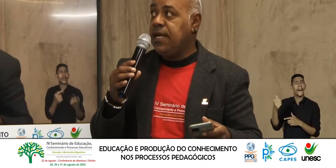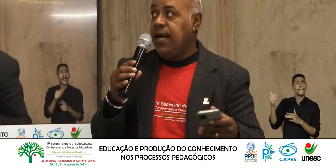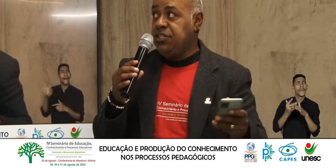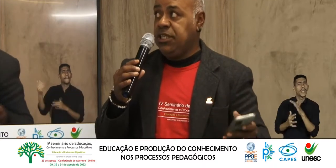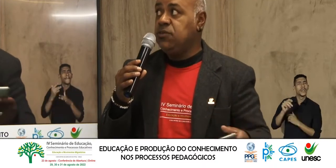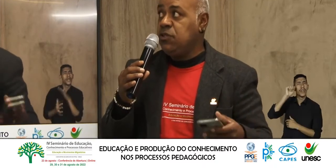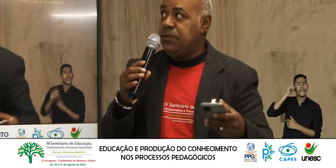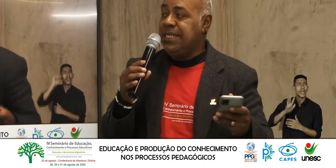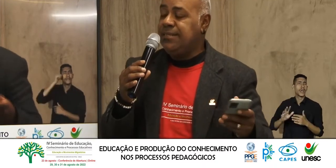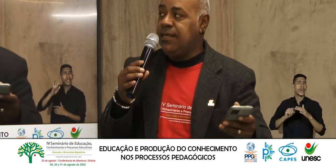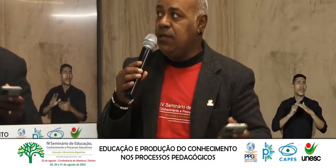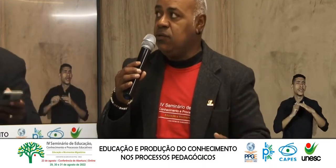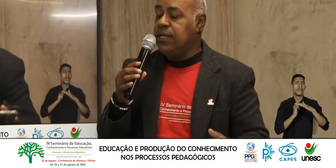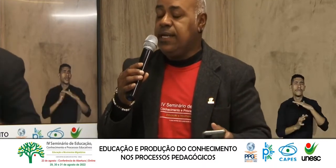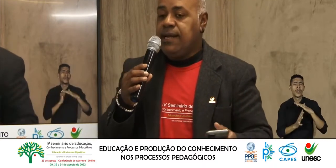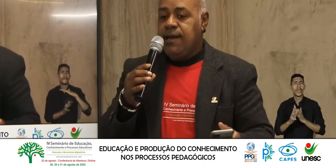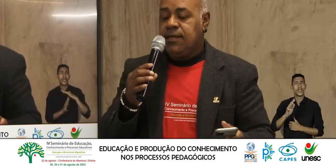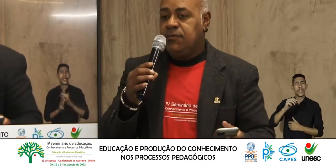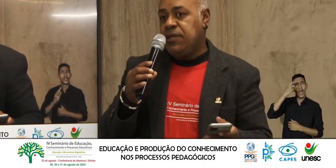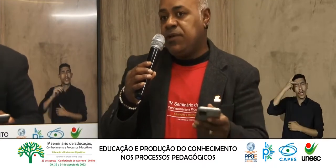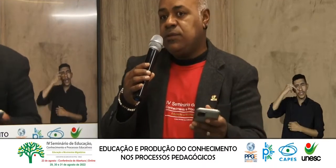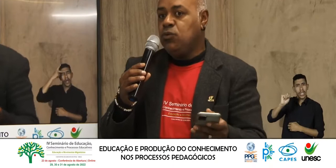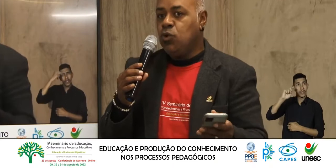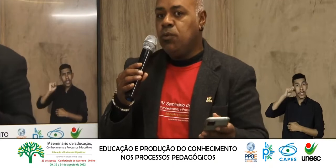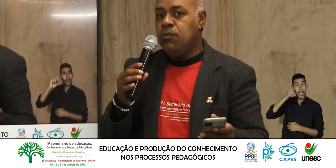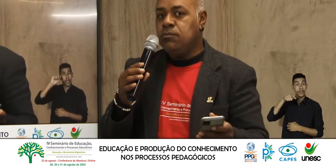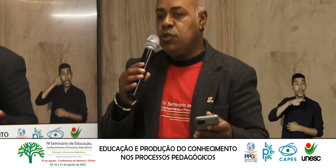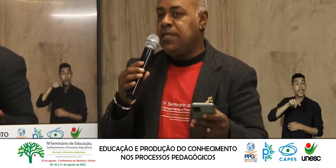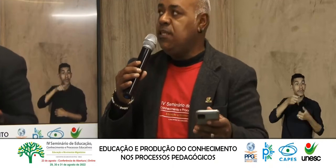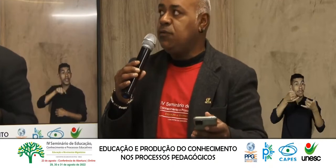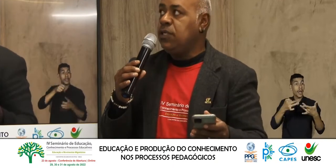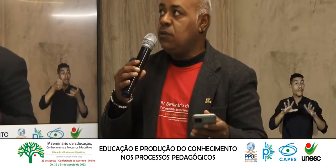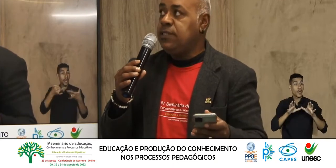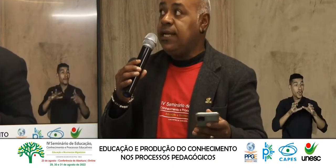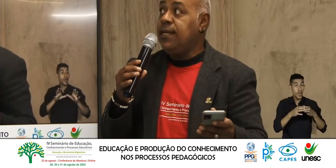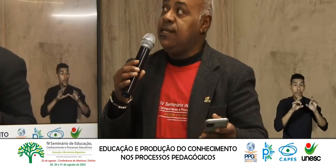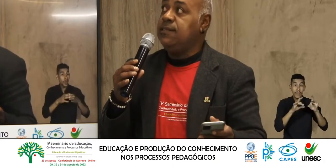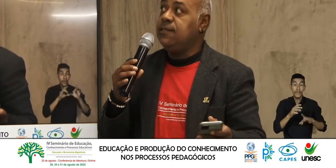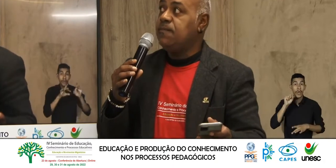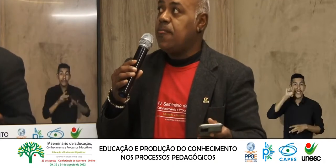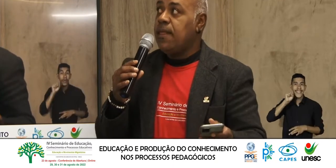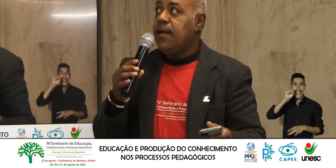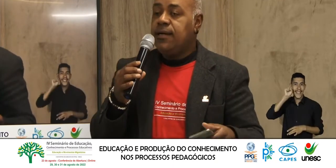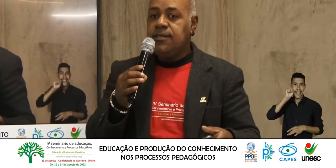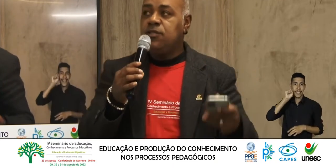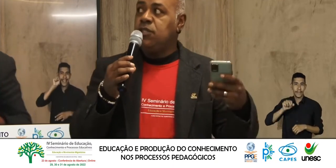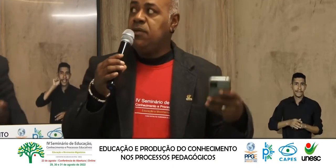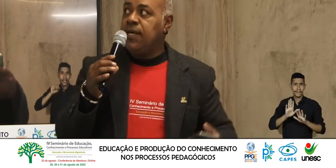imigrantes Haitianos Os imigrantes Negros Você falou De um grupo Muito específico São os senegaleses